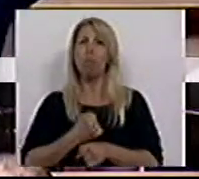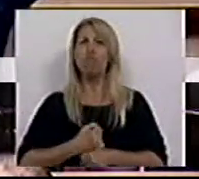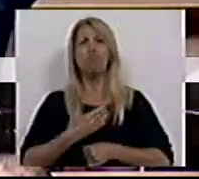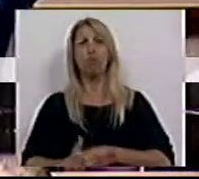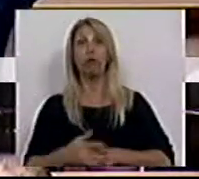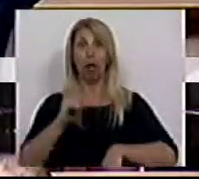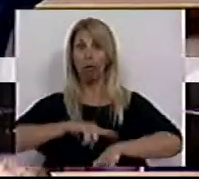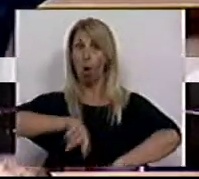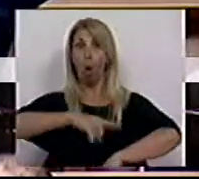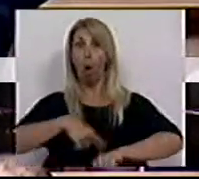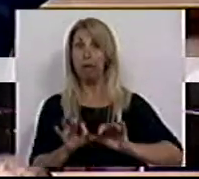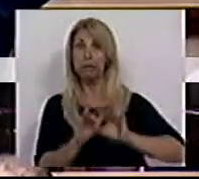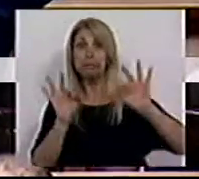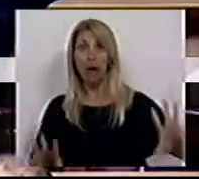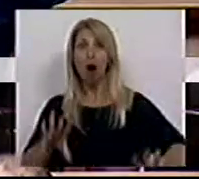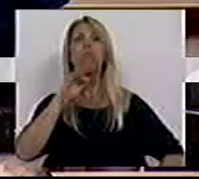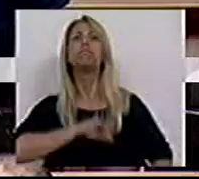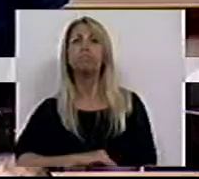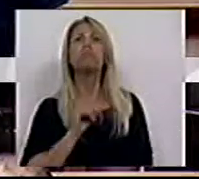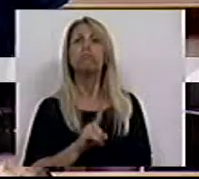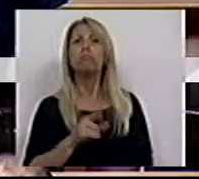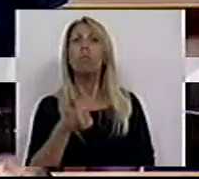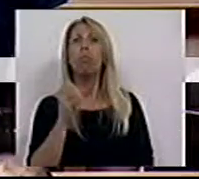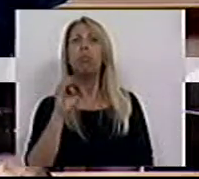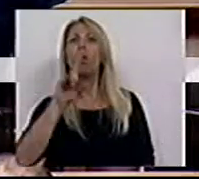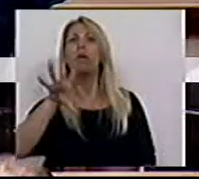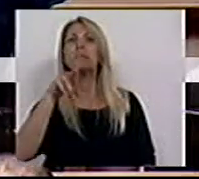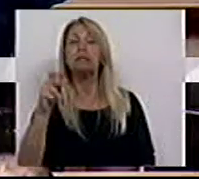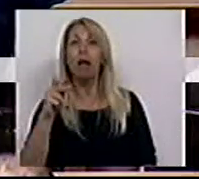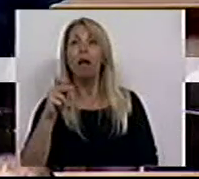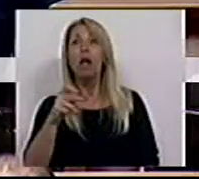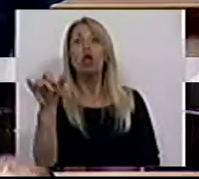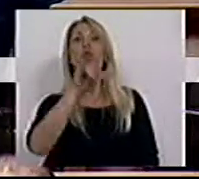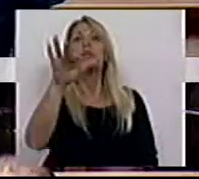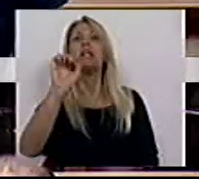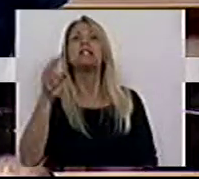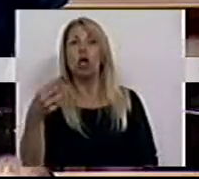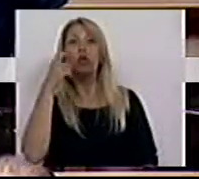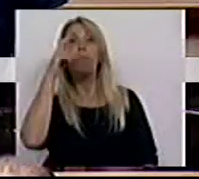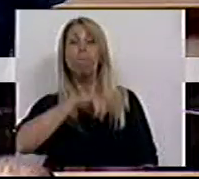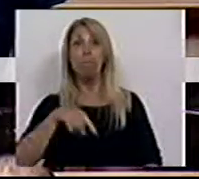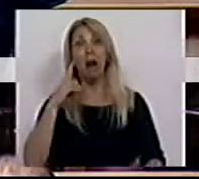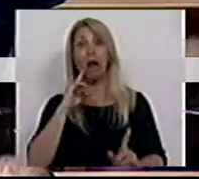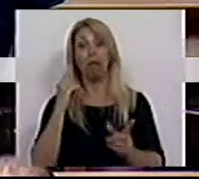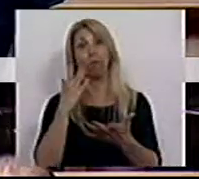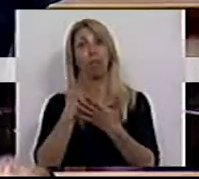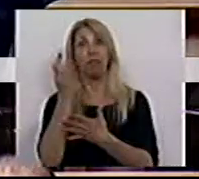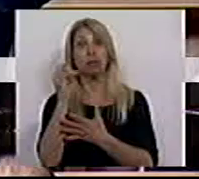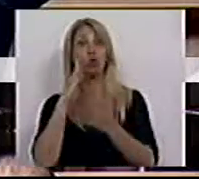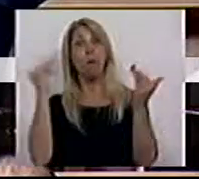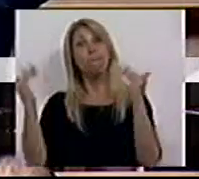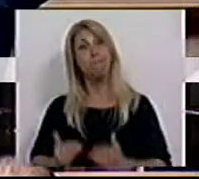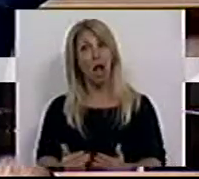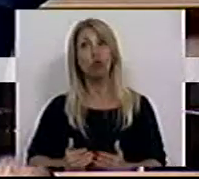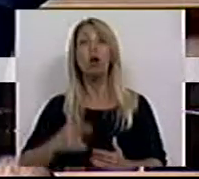os trabalhadores e recebem bolsas de 200 euros para quem não tem a escolaridade obrigatória e 400 euros abaixo do salário